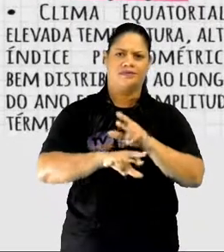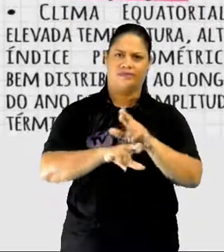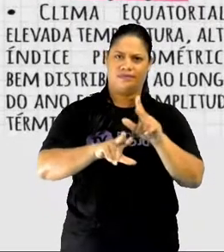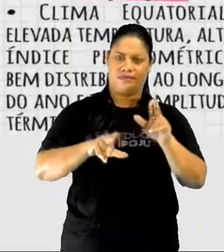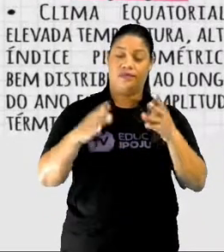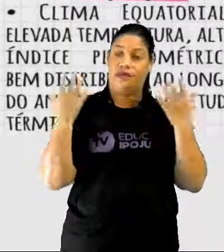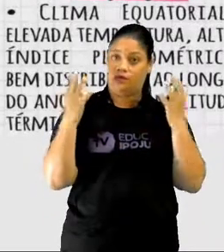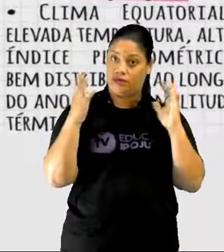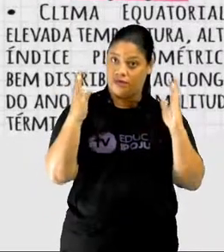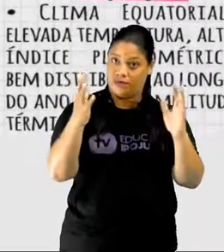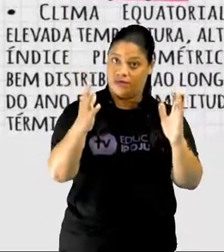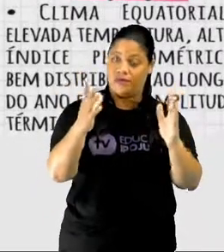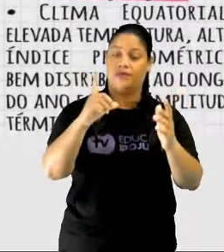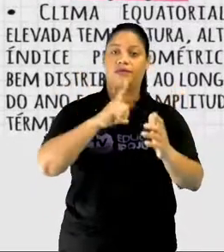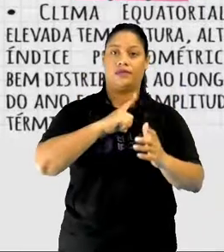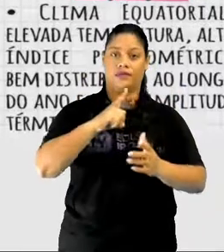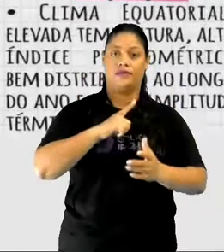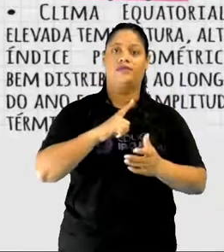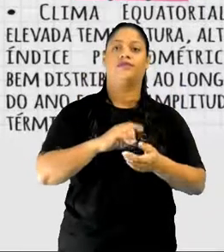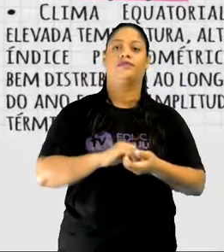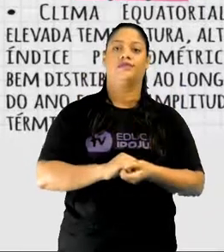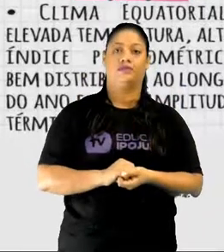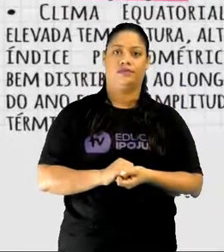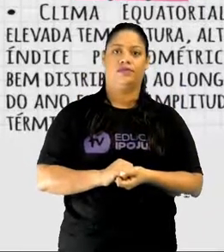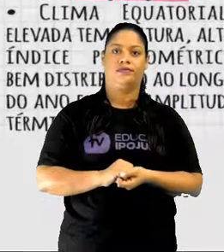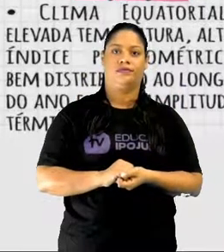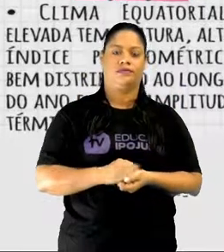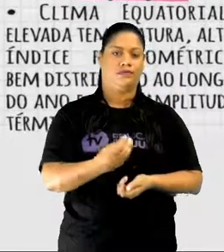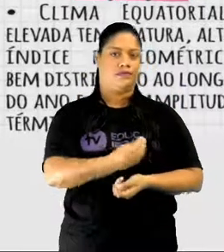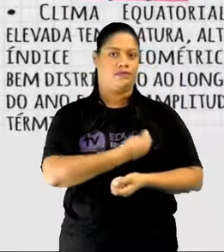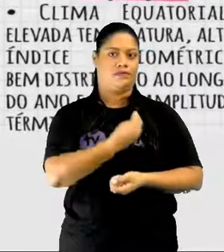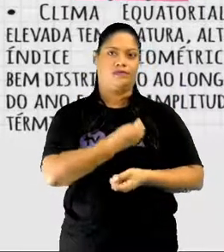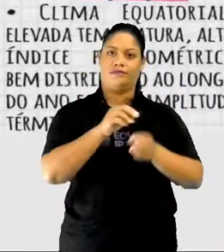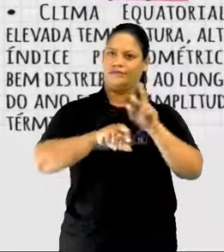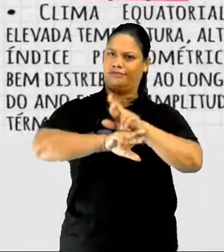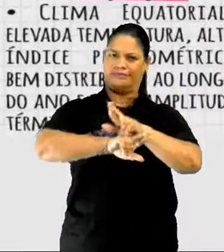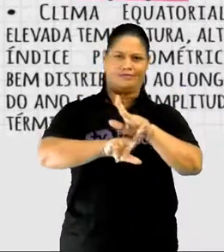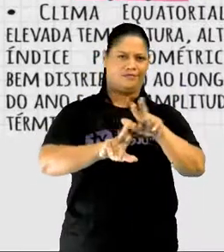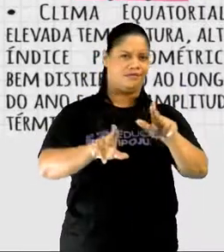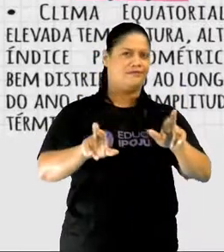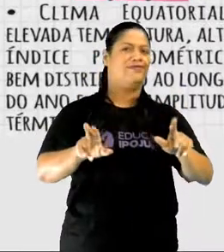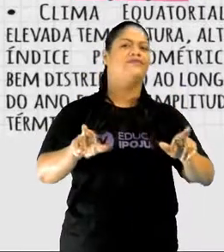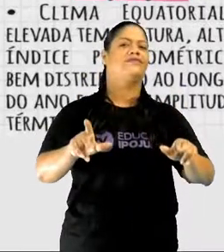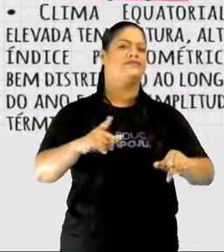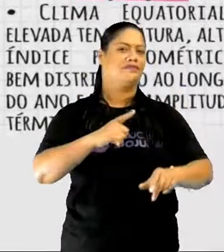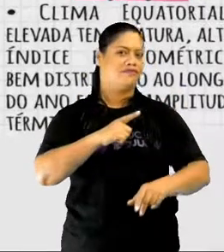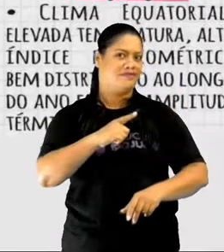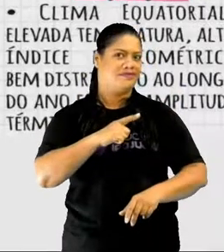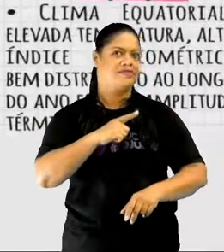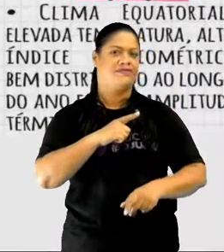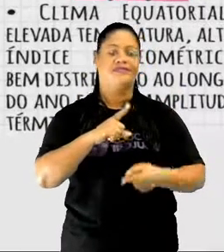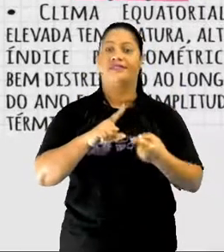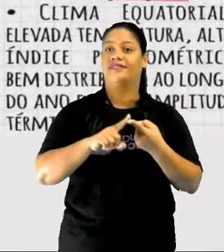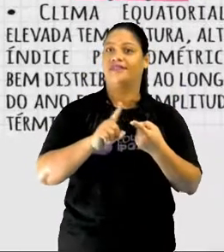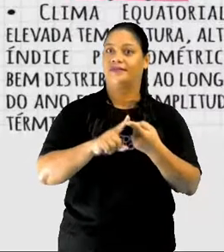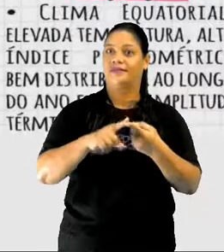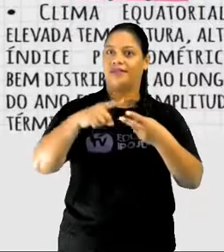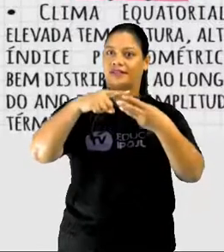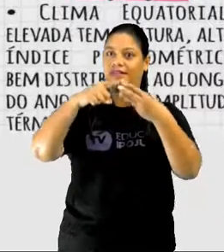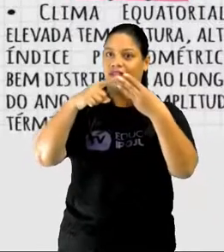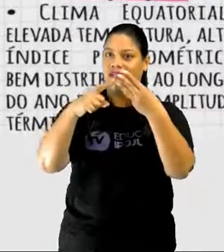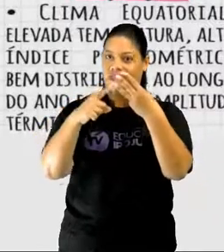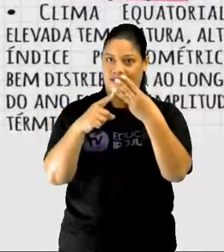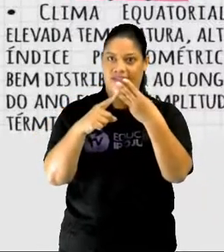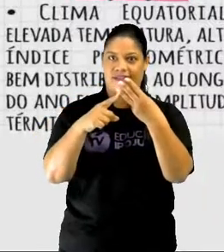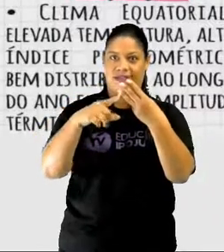Além da floresta amazônica, a gente tem a questão da biodiversidade, que é muito grande nessa região. E a gente tem três tipos